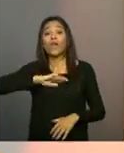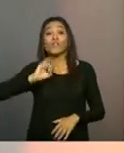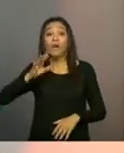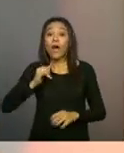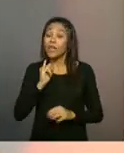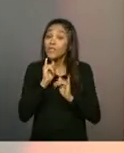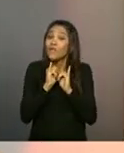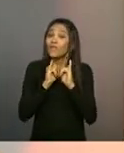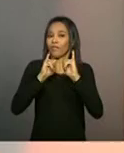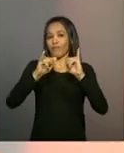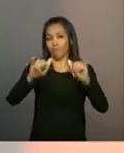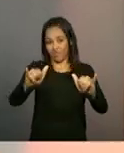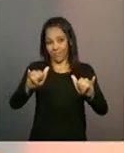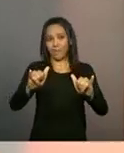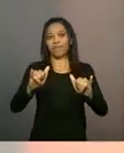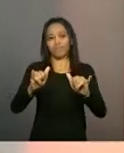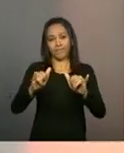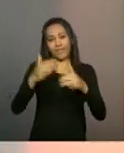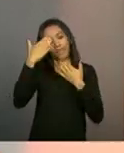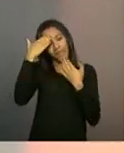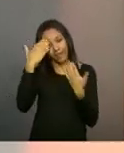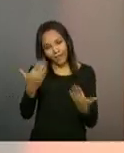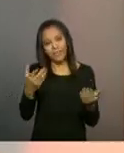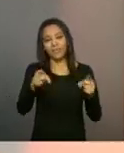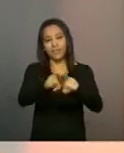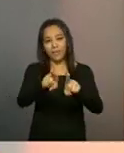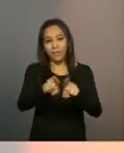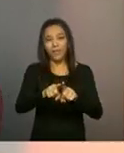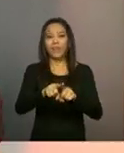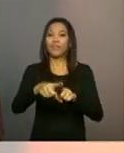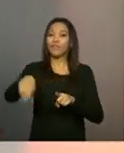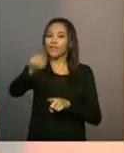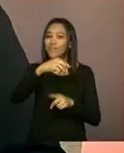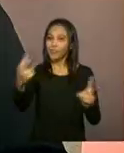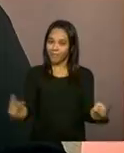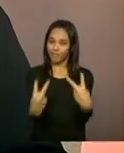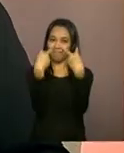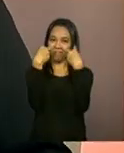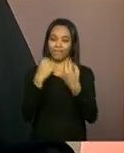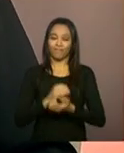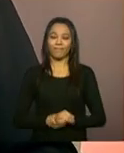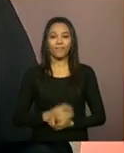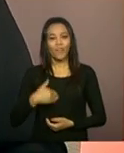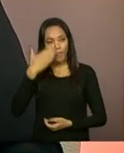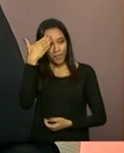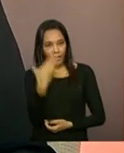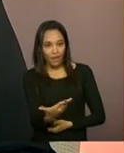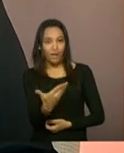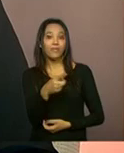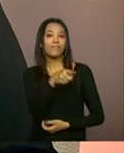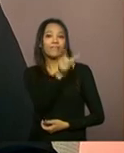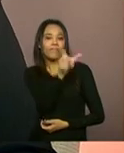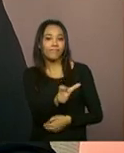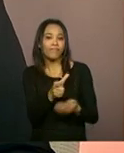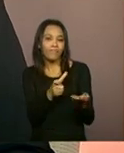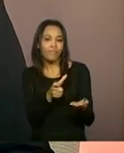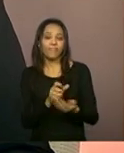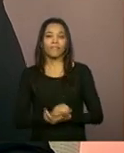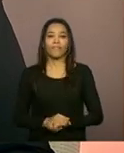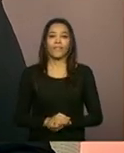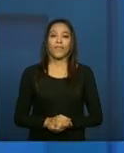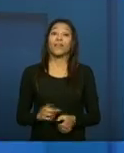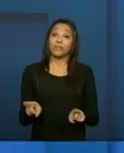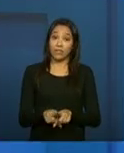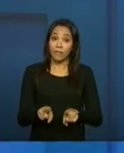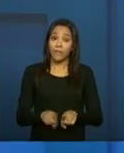ressaltar isso e agradecer mesmo a participação de todos. Muito obrigada. Kécia? Agradeço, também